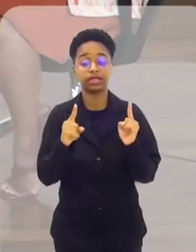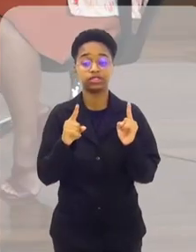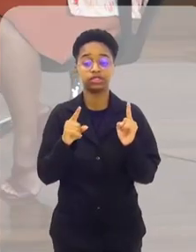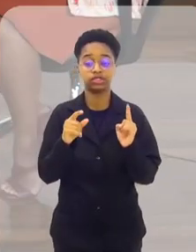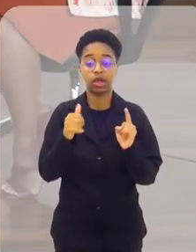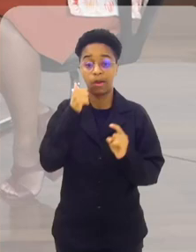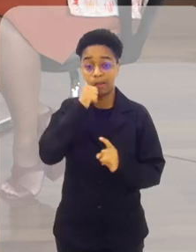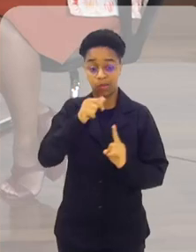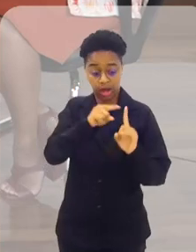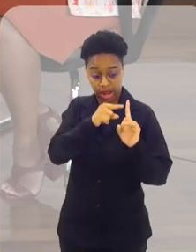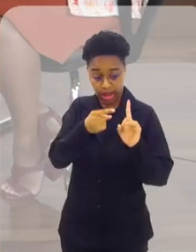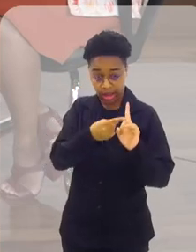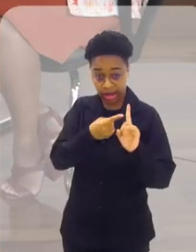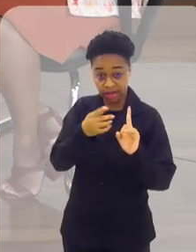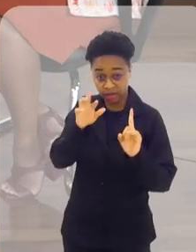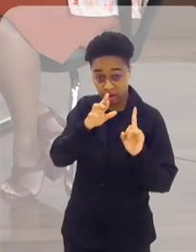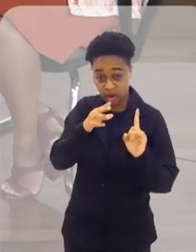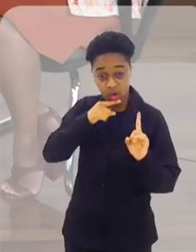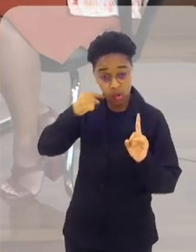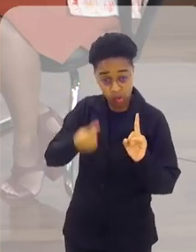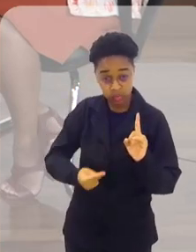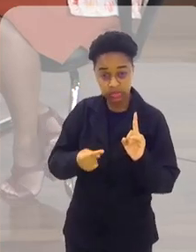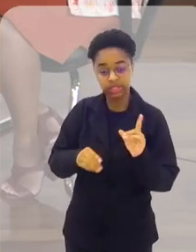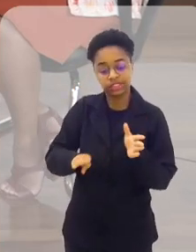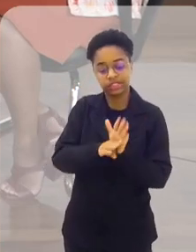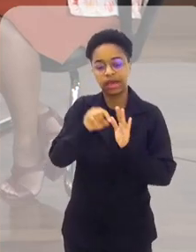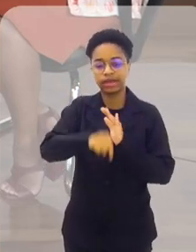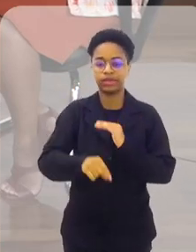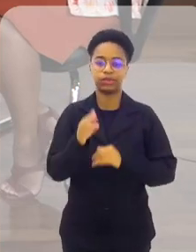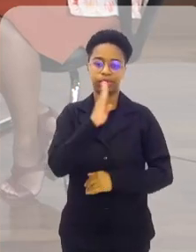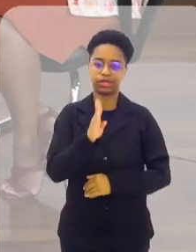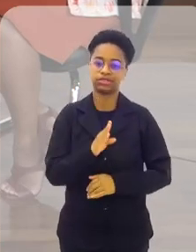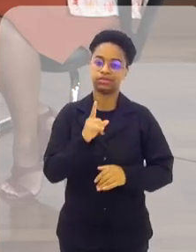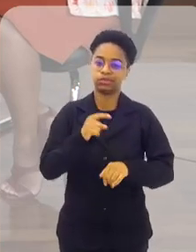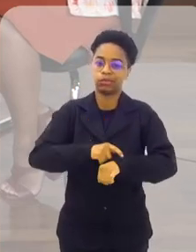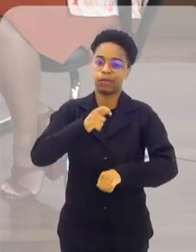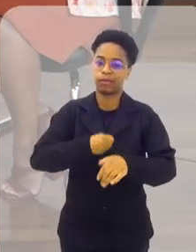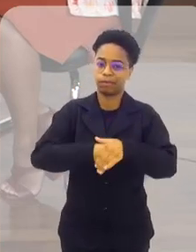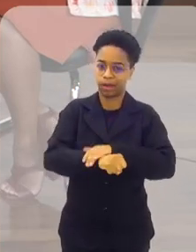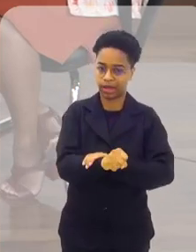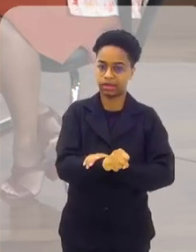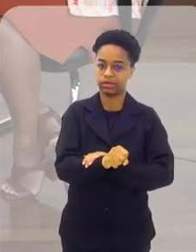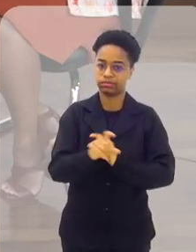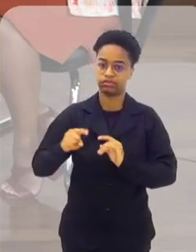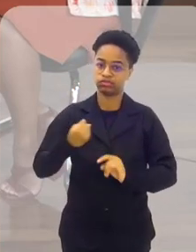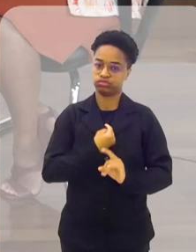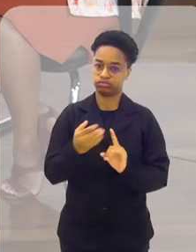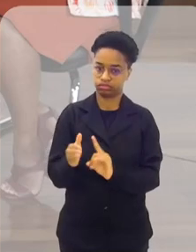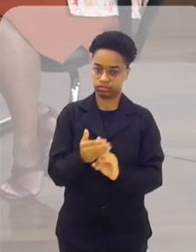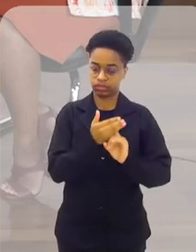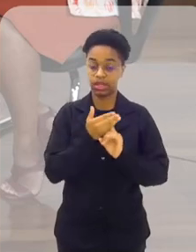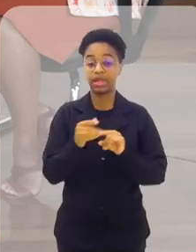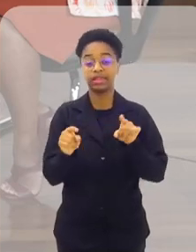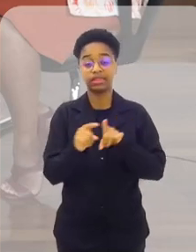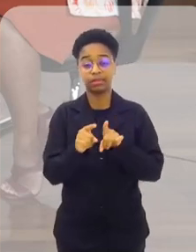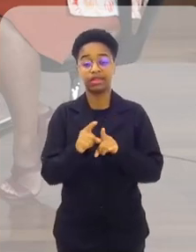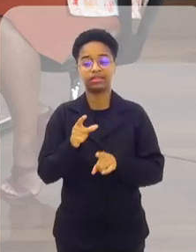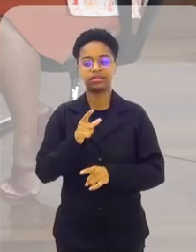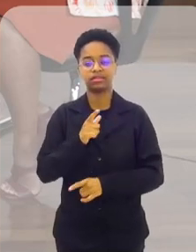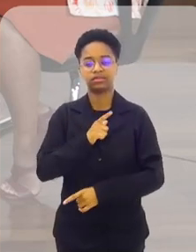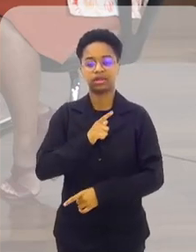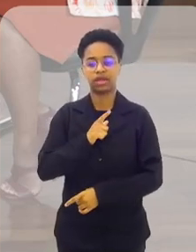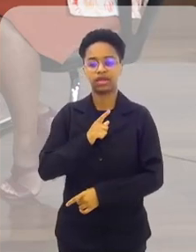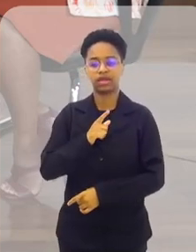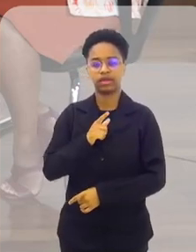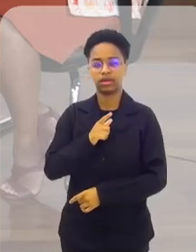Elas estão vindo parir os seus filhos aqui. E quando bate qualquer... E nós temos um caso muito específico, que é o de